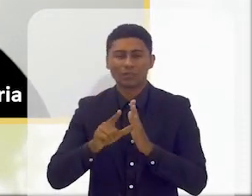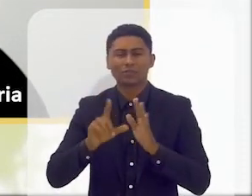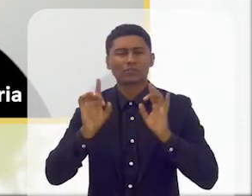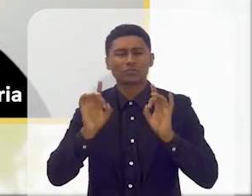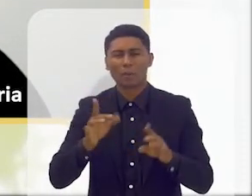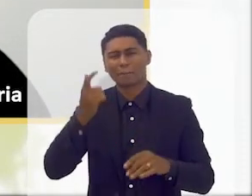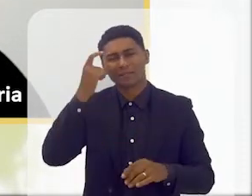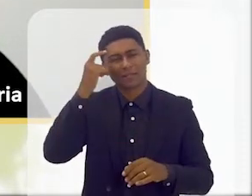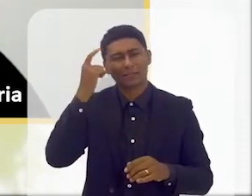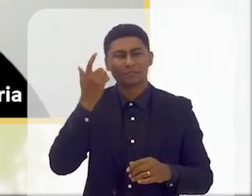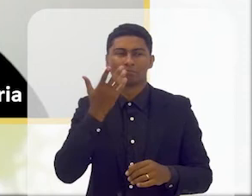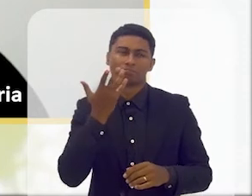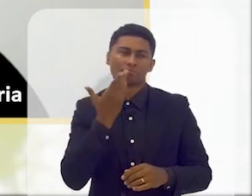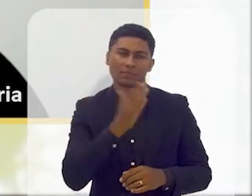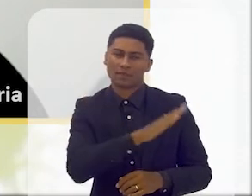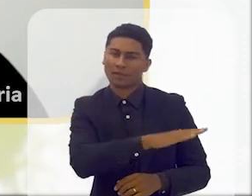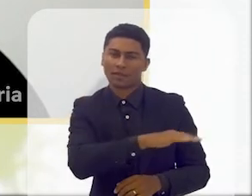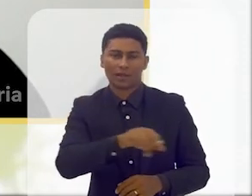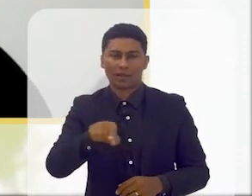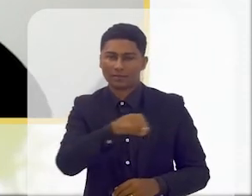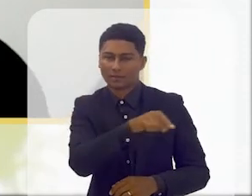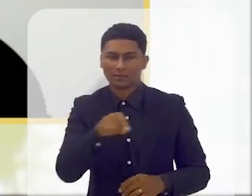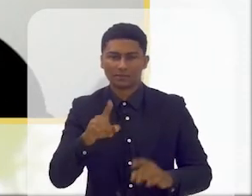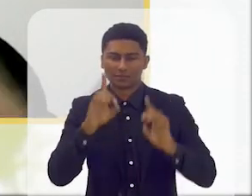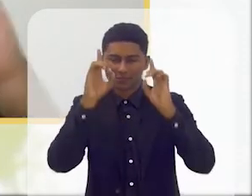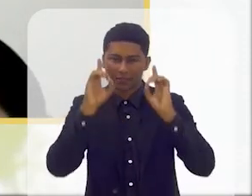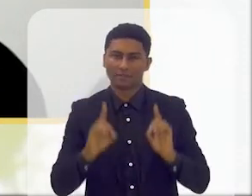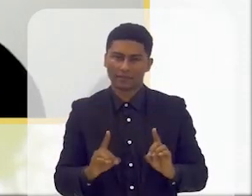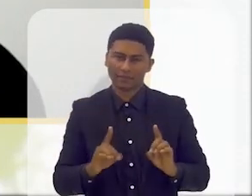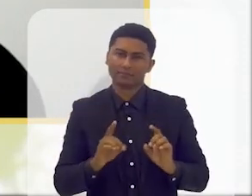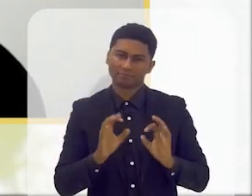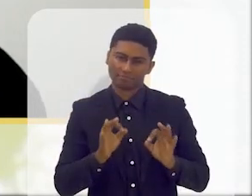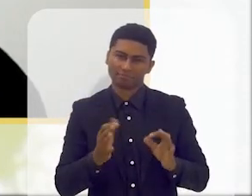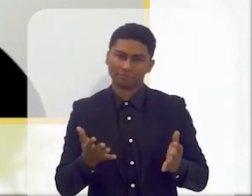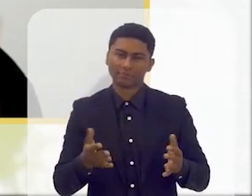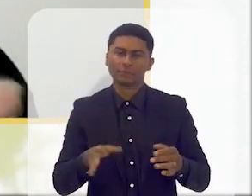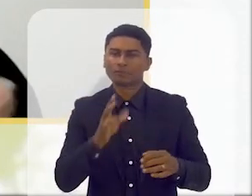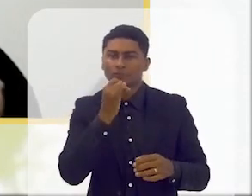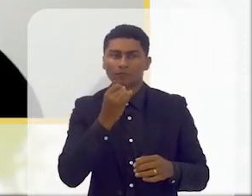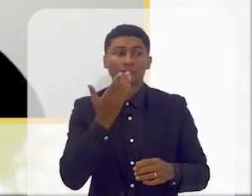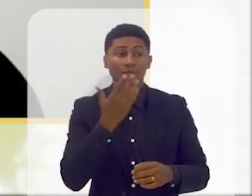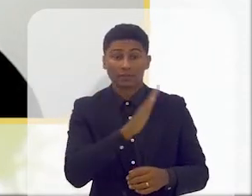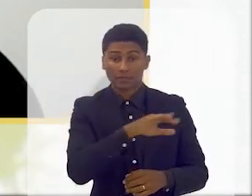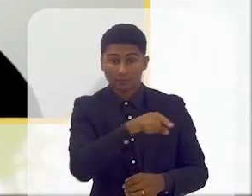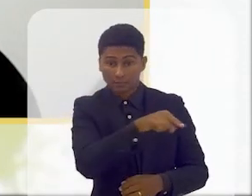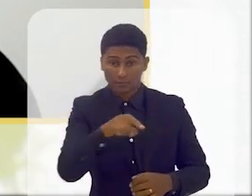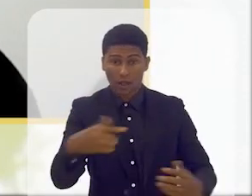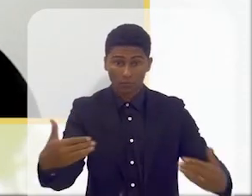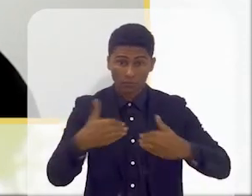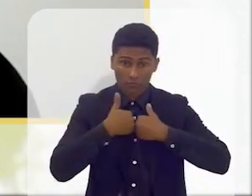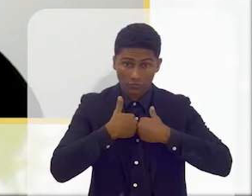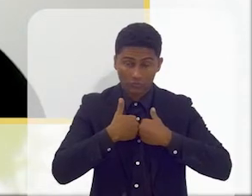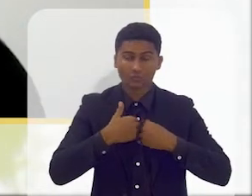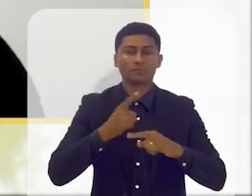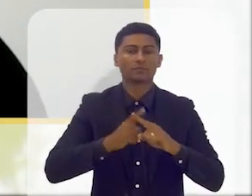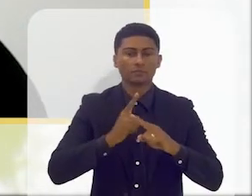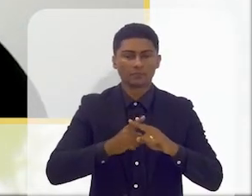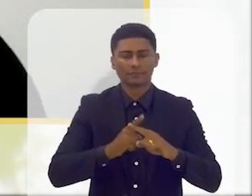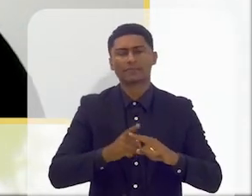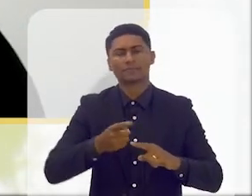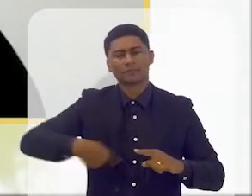nas crianças com deficiência, confesso. Essencialmente, muito nas crianças com autismo porque era uma grande preocupação,